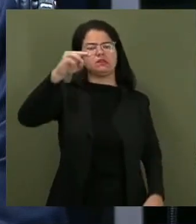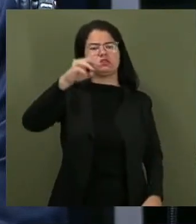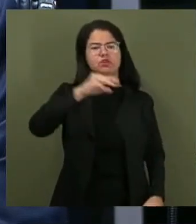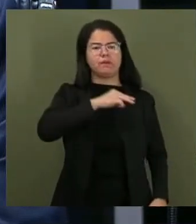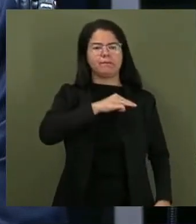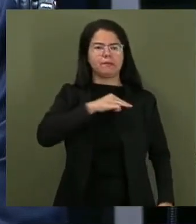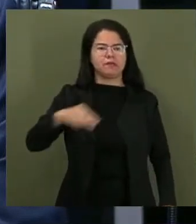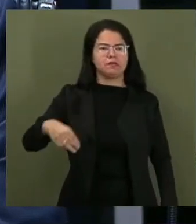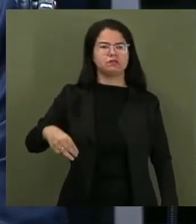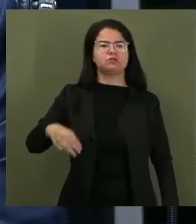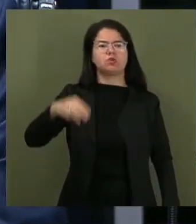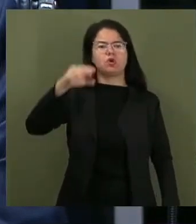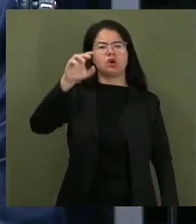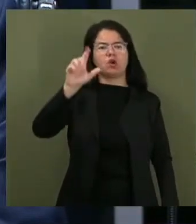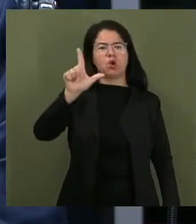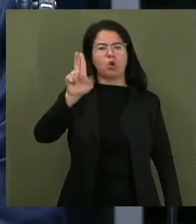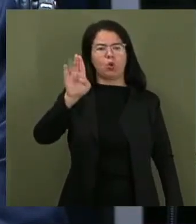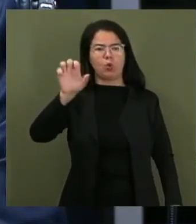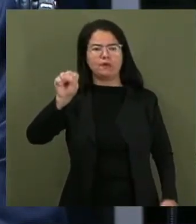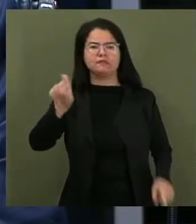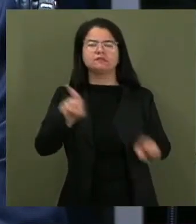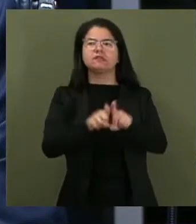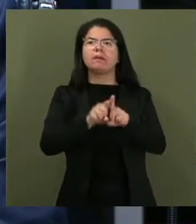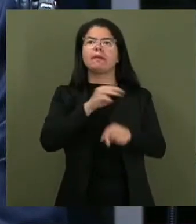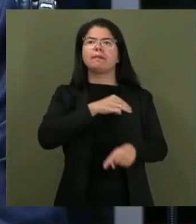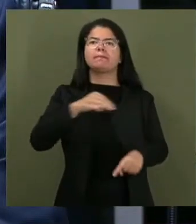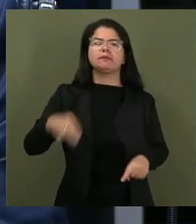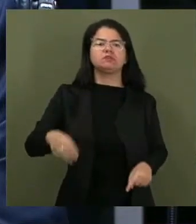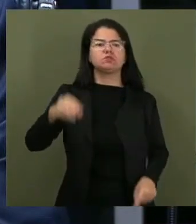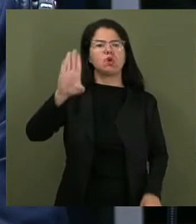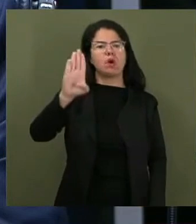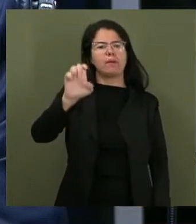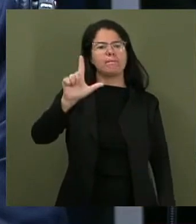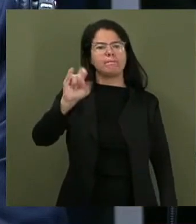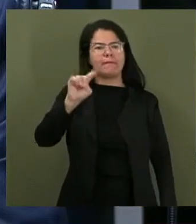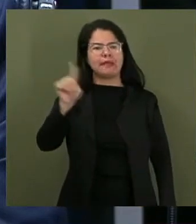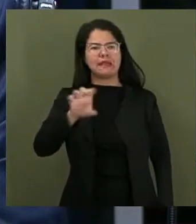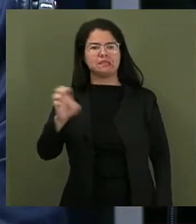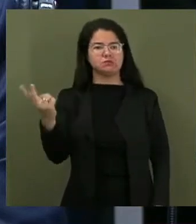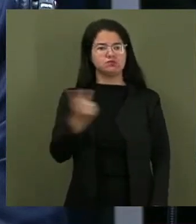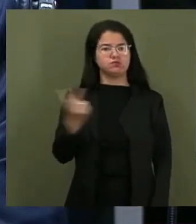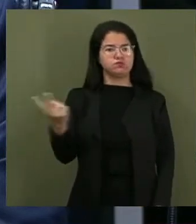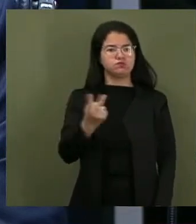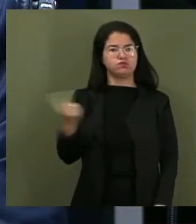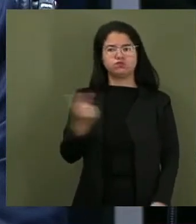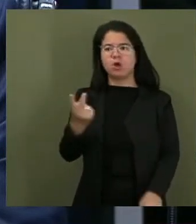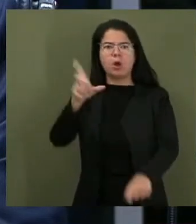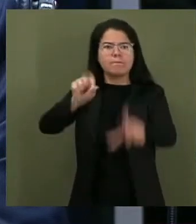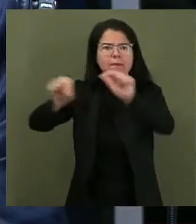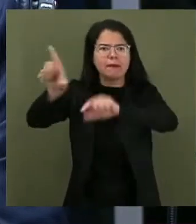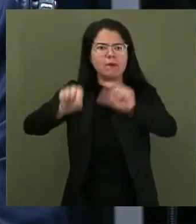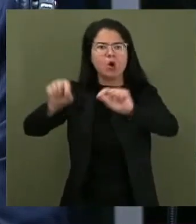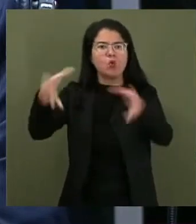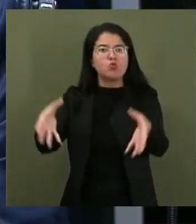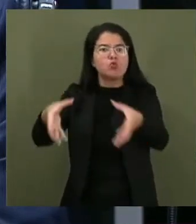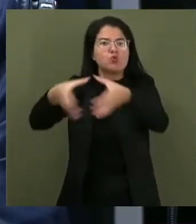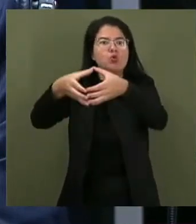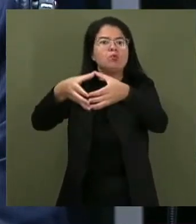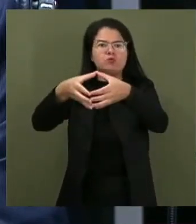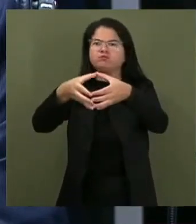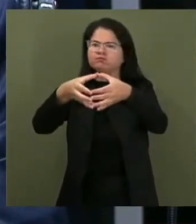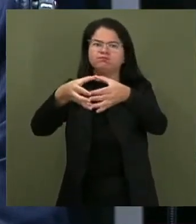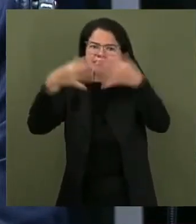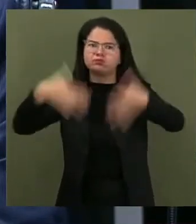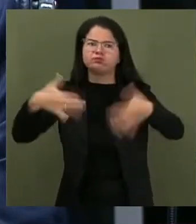vice-presidente da comissão, o ministro Belize, que souberam reunir um time de primeira. E